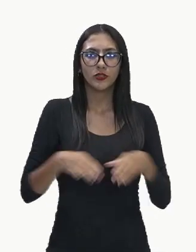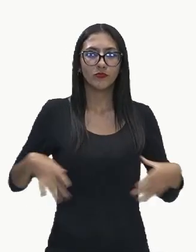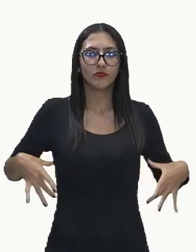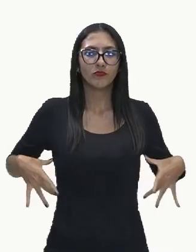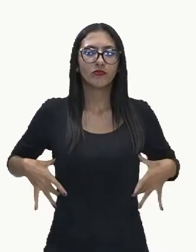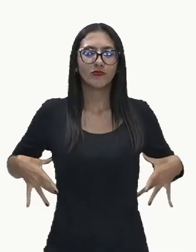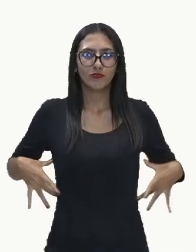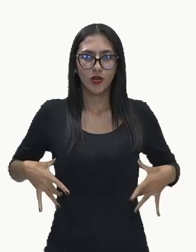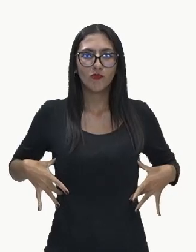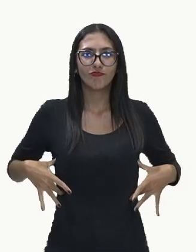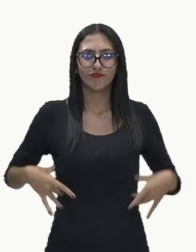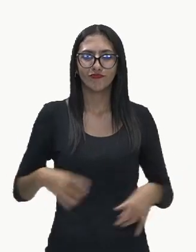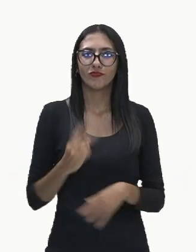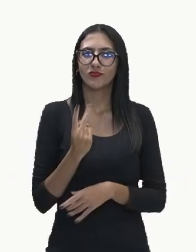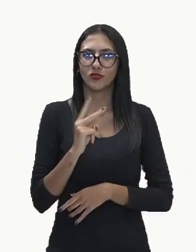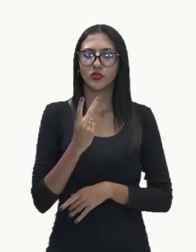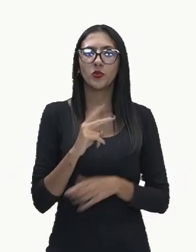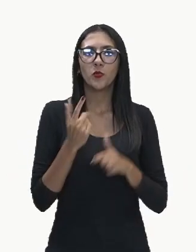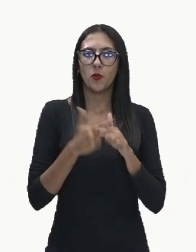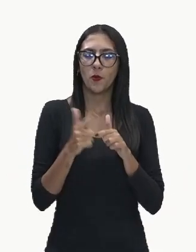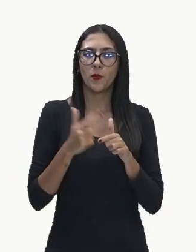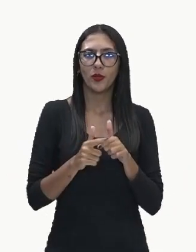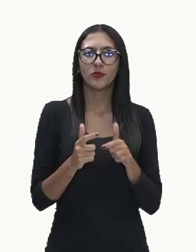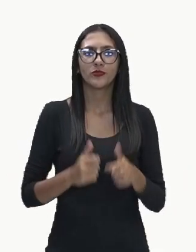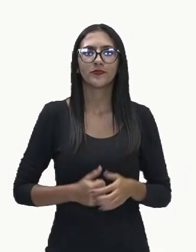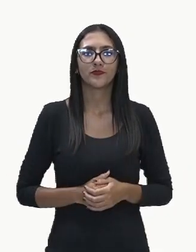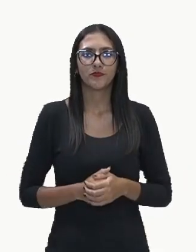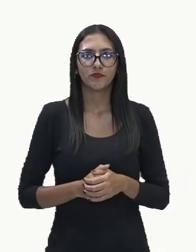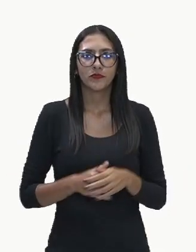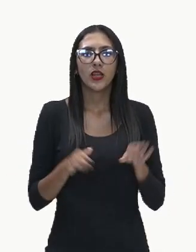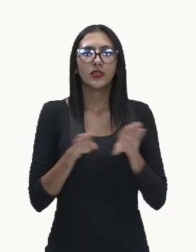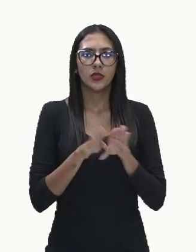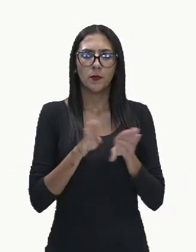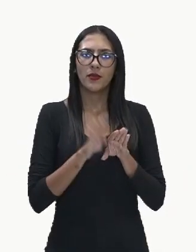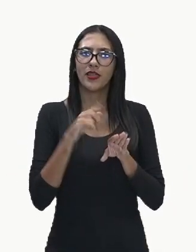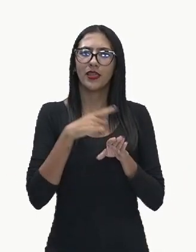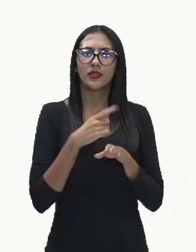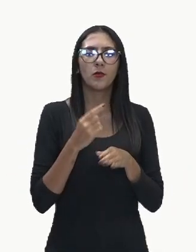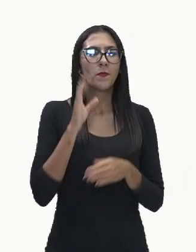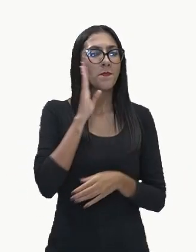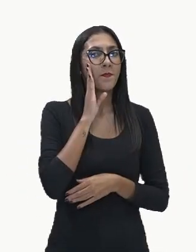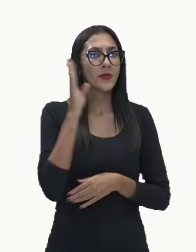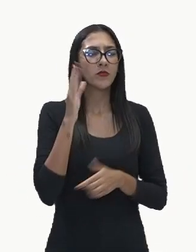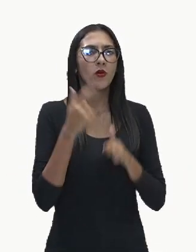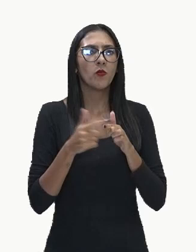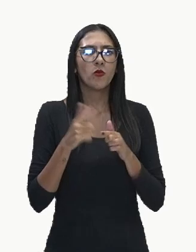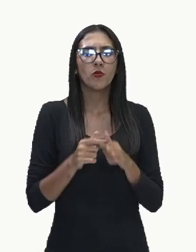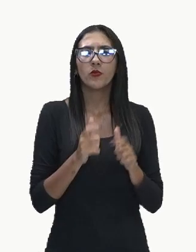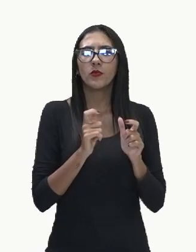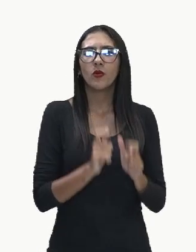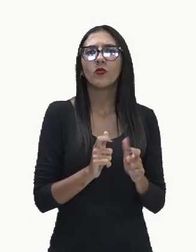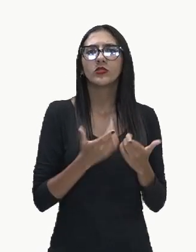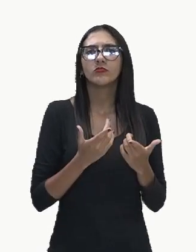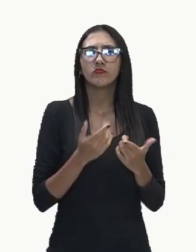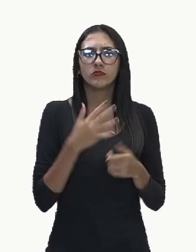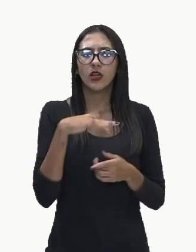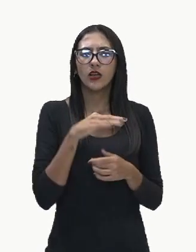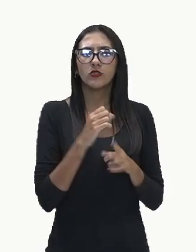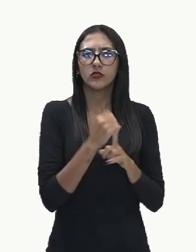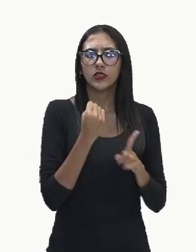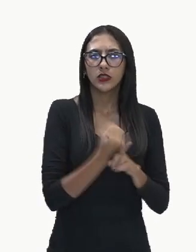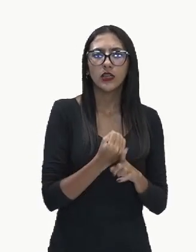pulmões, também no coração e afeta especialmente crianças e